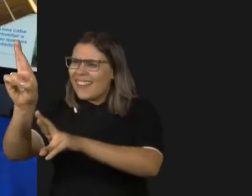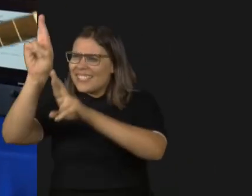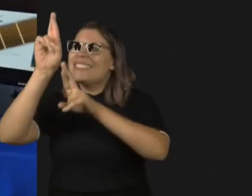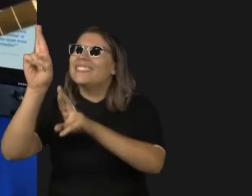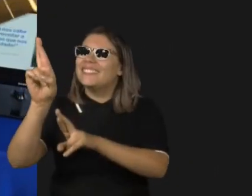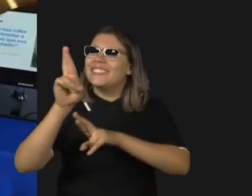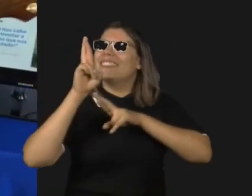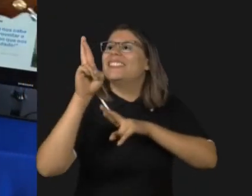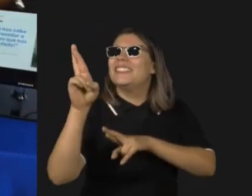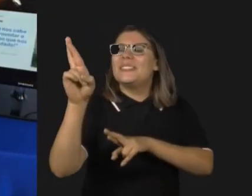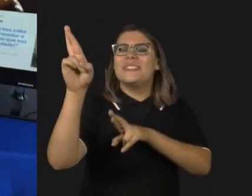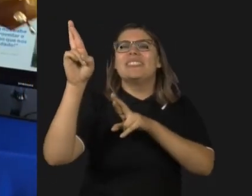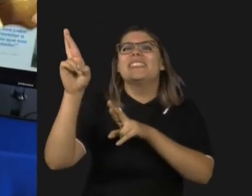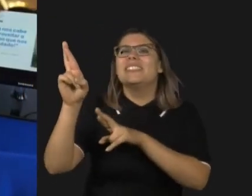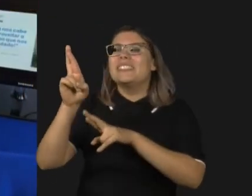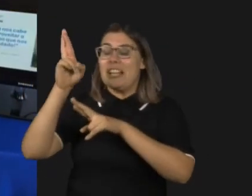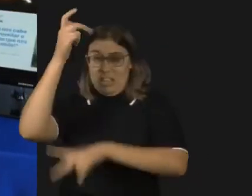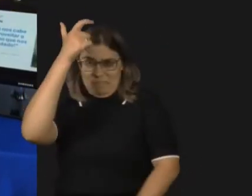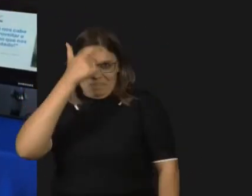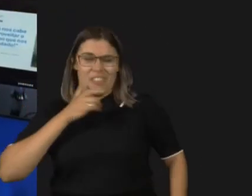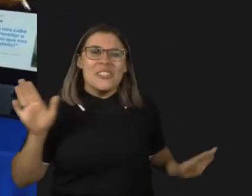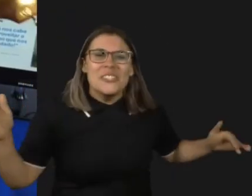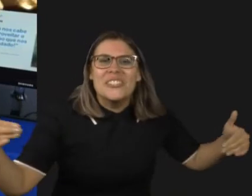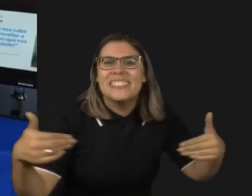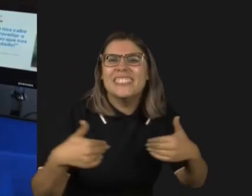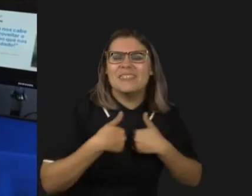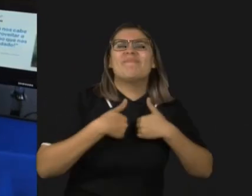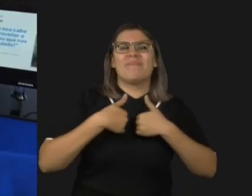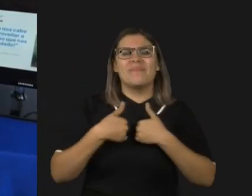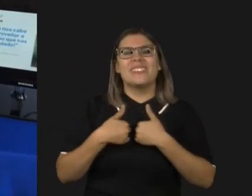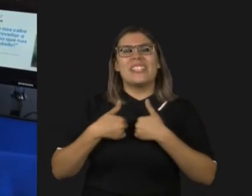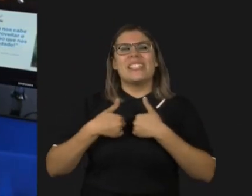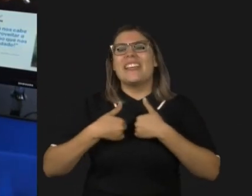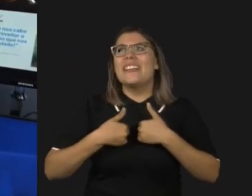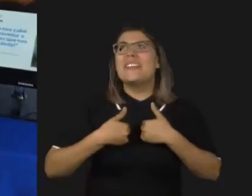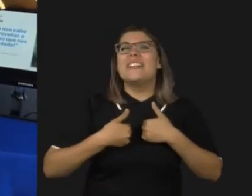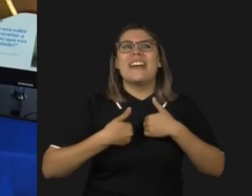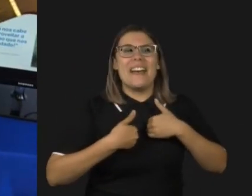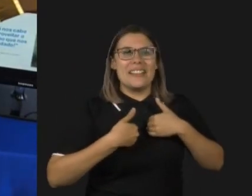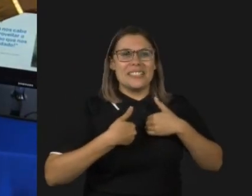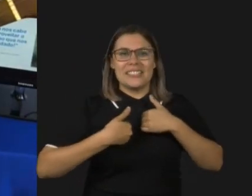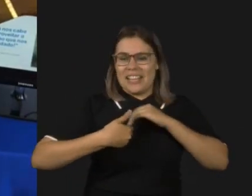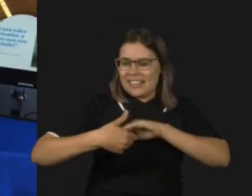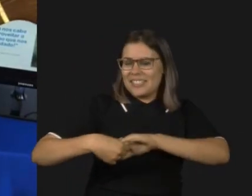Do prazer eu sou autista Vem aqui me ver Sua mão